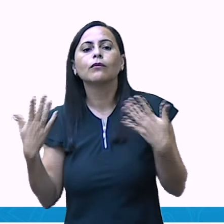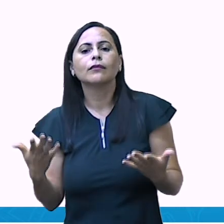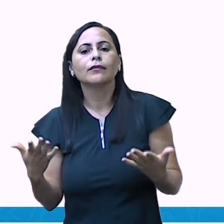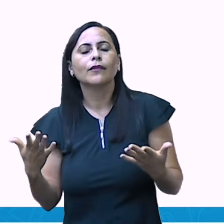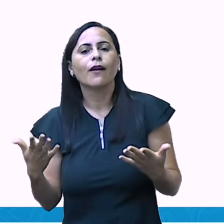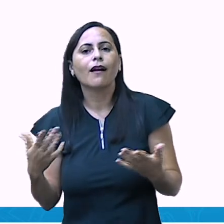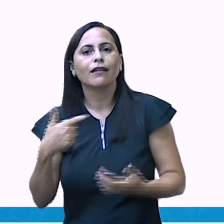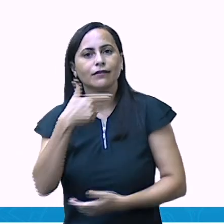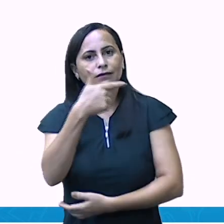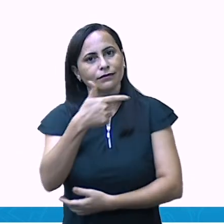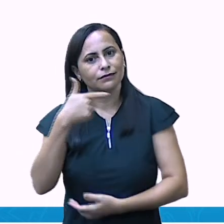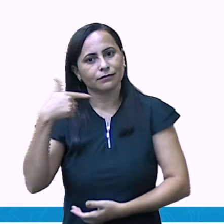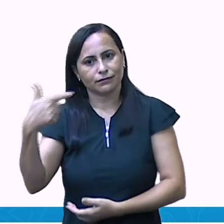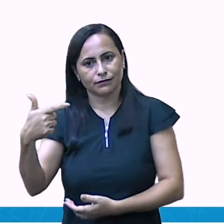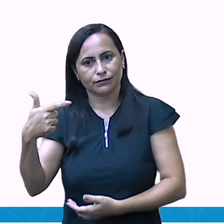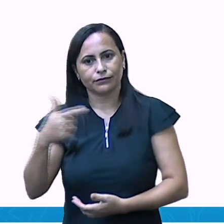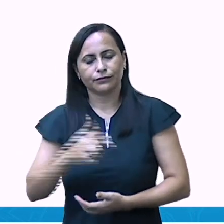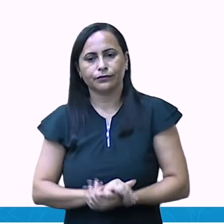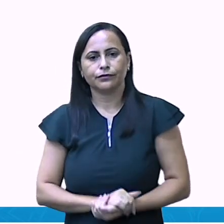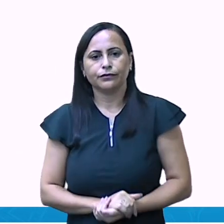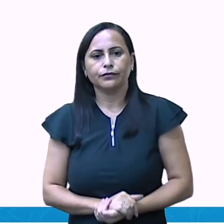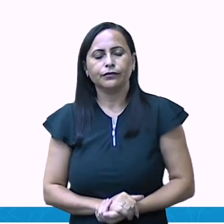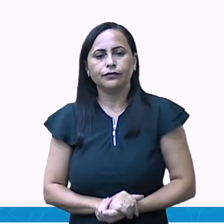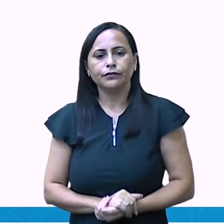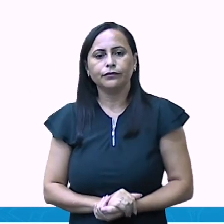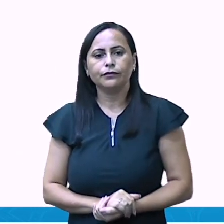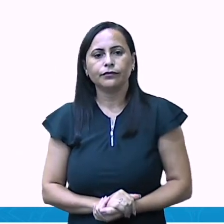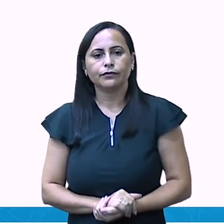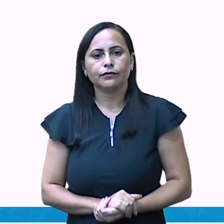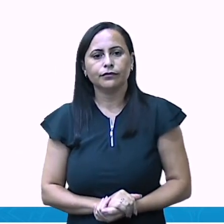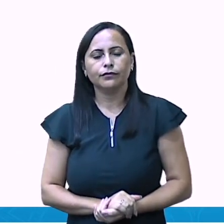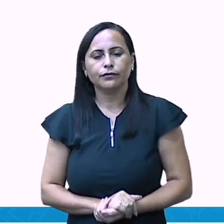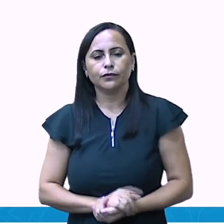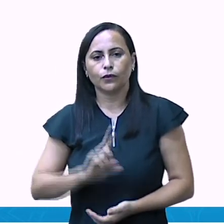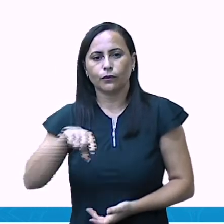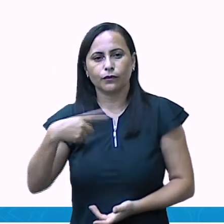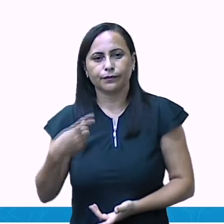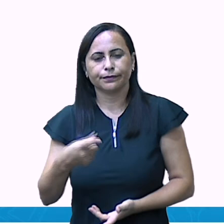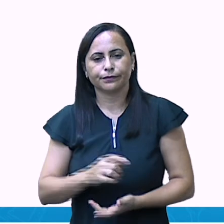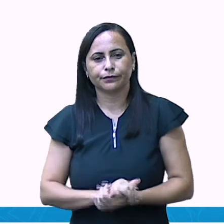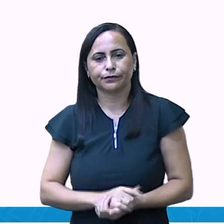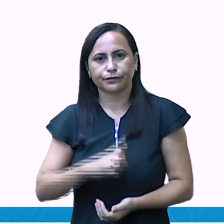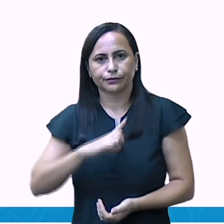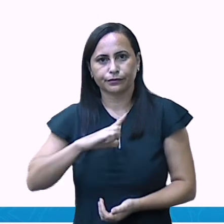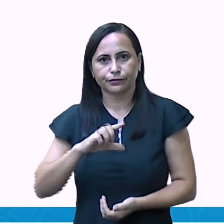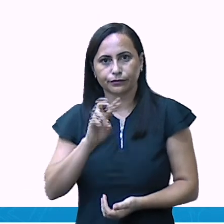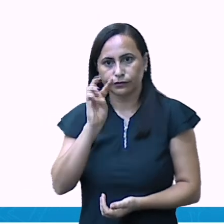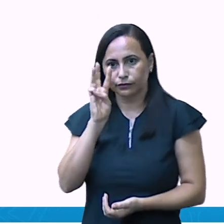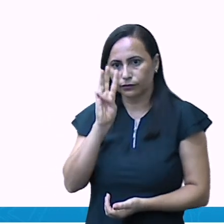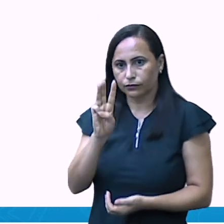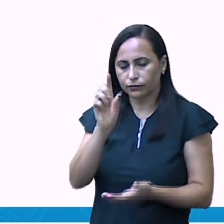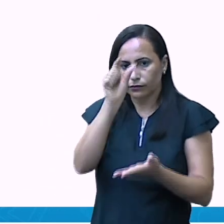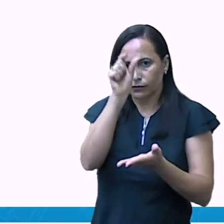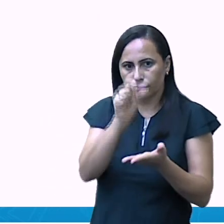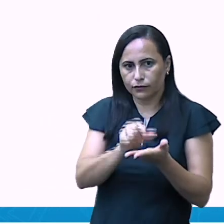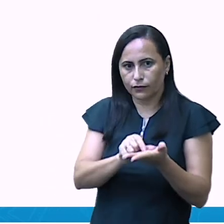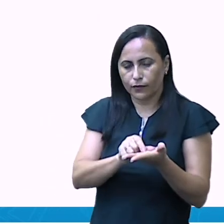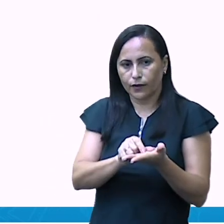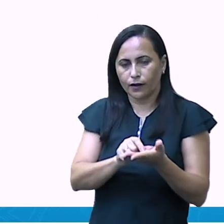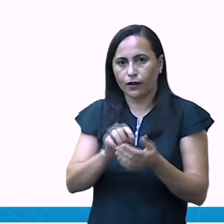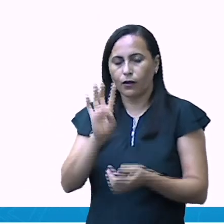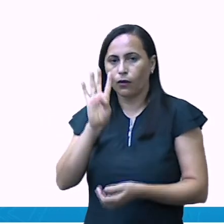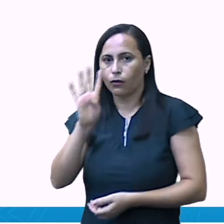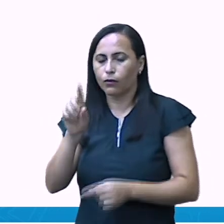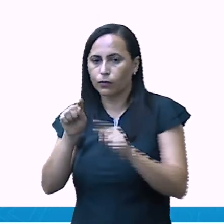Vinte e dois. Segundo grupo. Temos três barrinhas e quatro